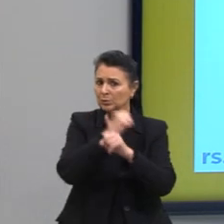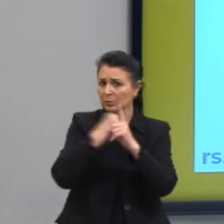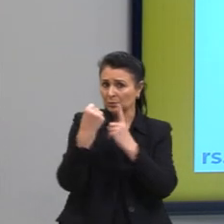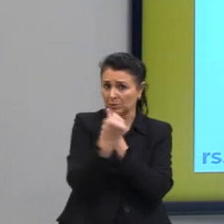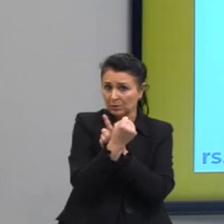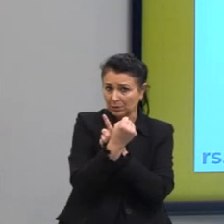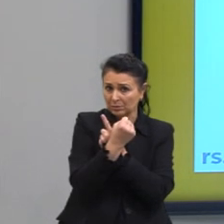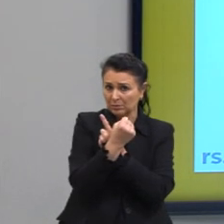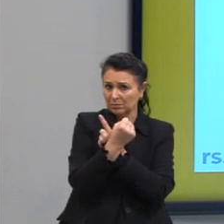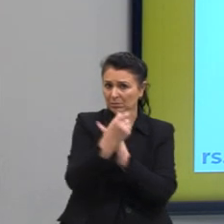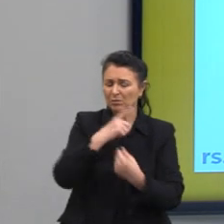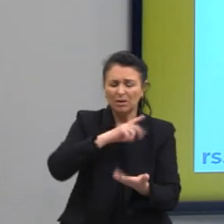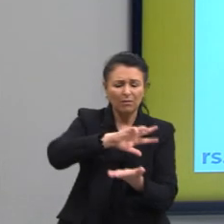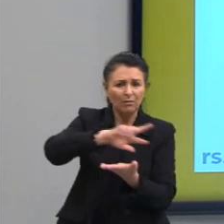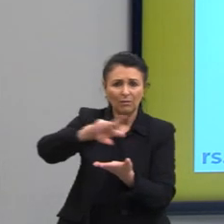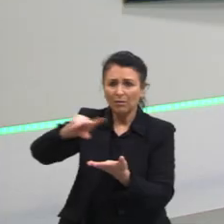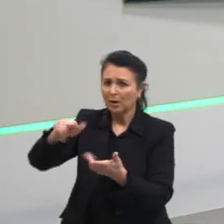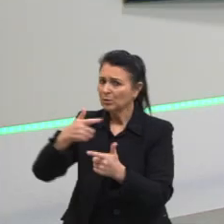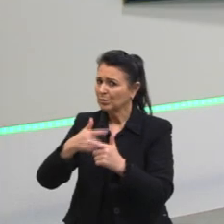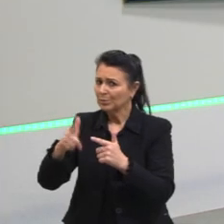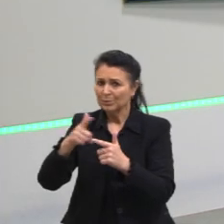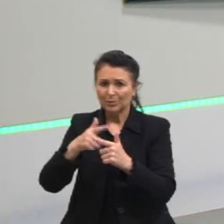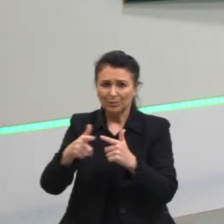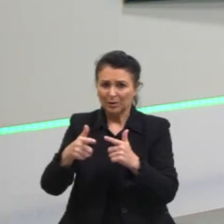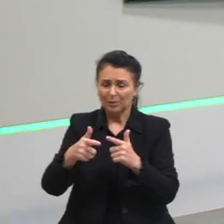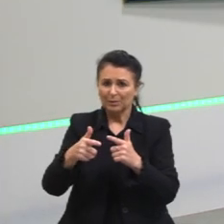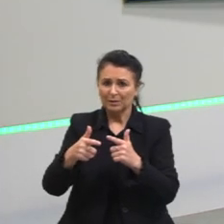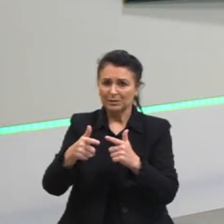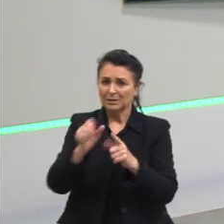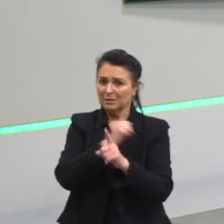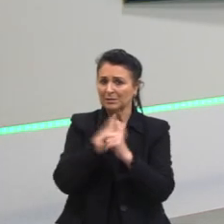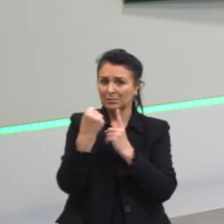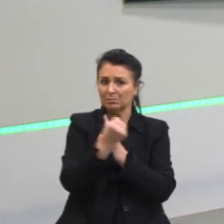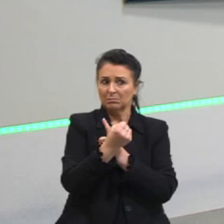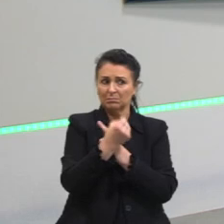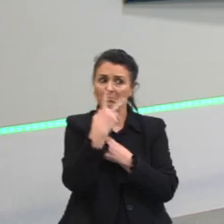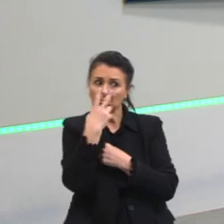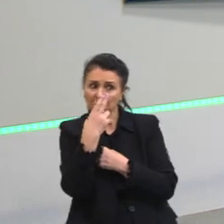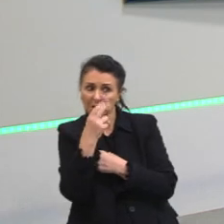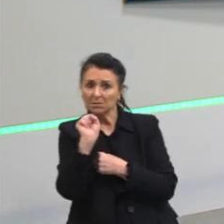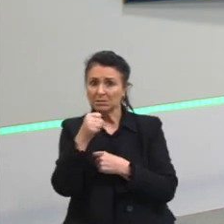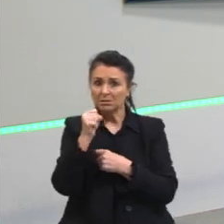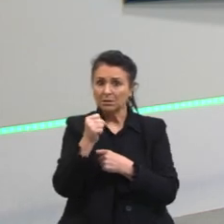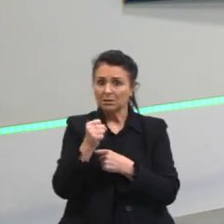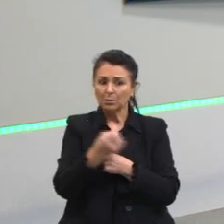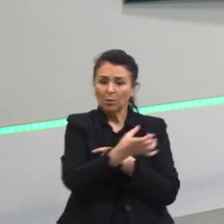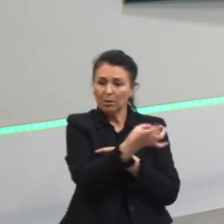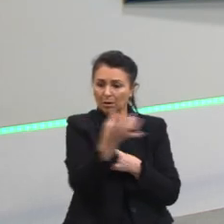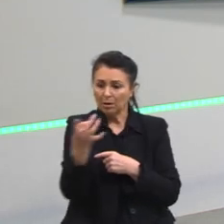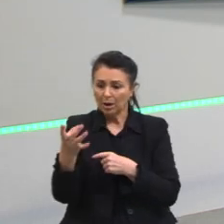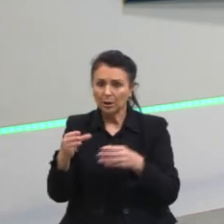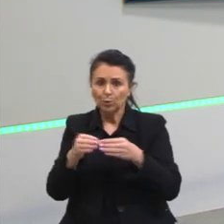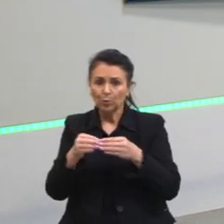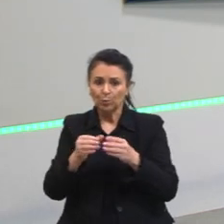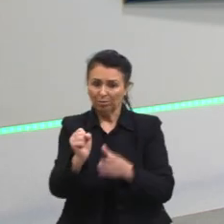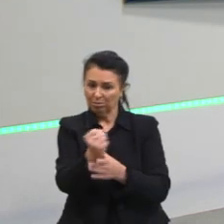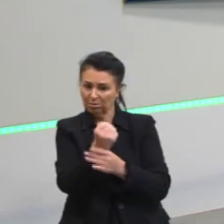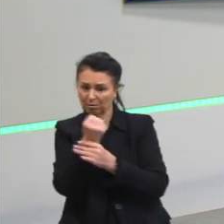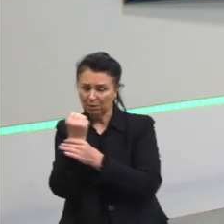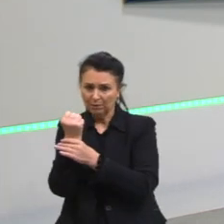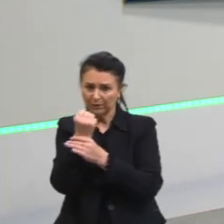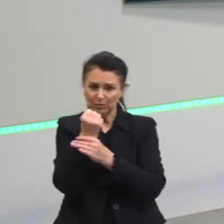demandas sociais diferentes? Parece que sim. Ele fala sobre como cada grupo estava defendendo uma ideia diferente aí.